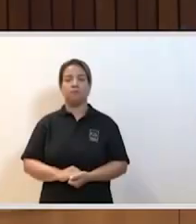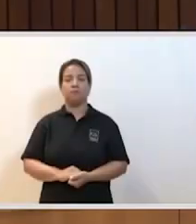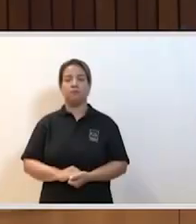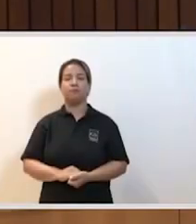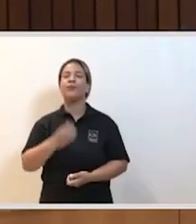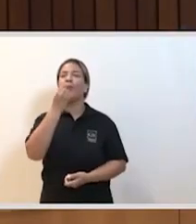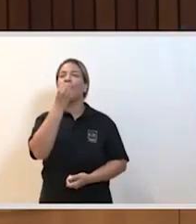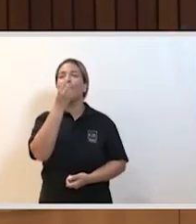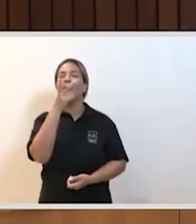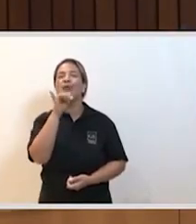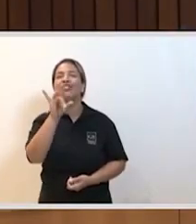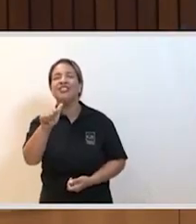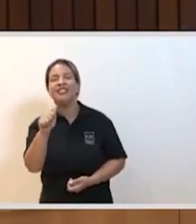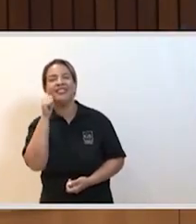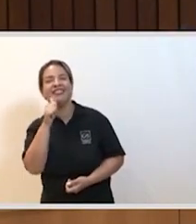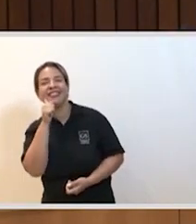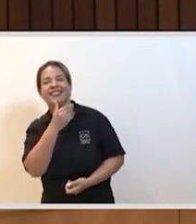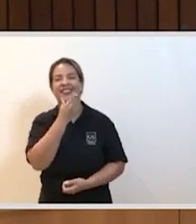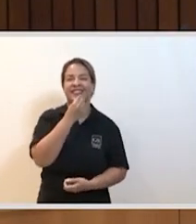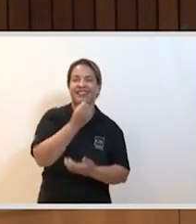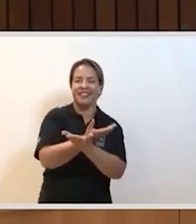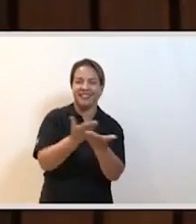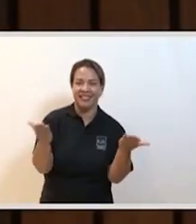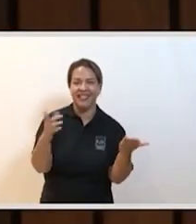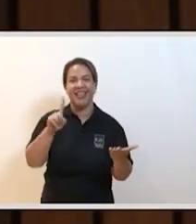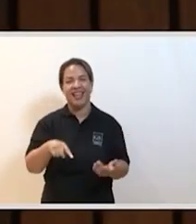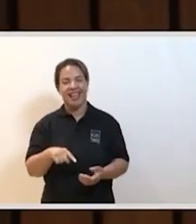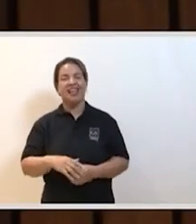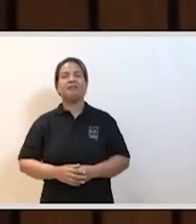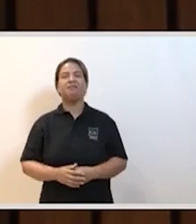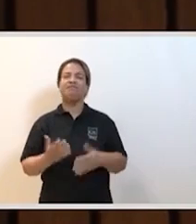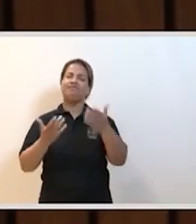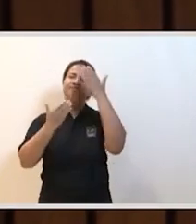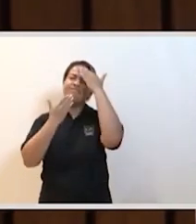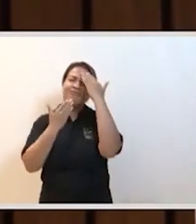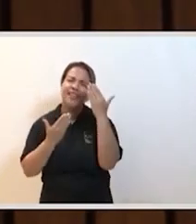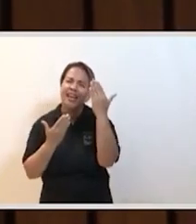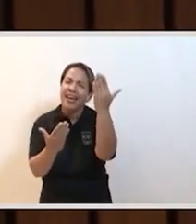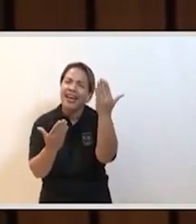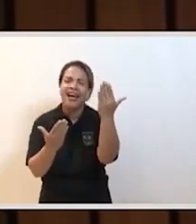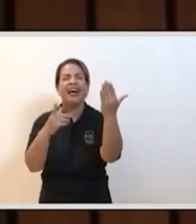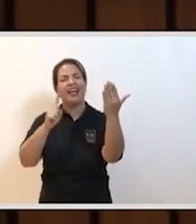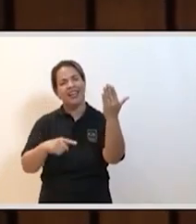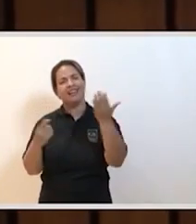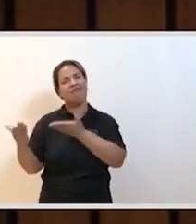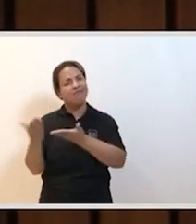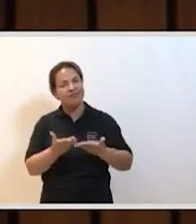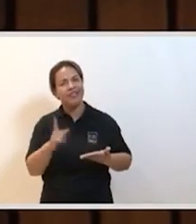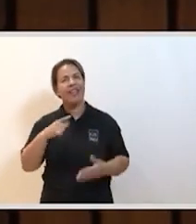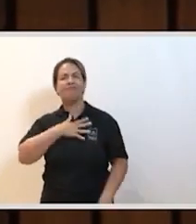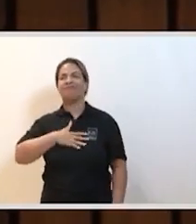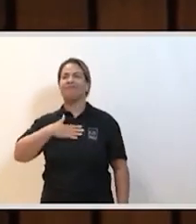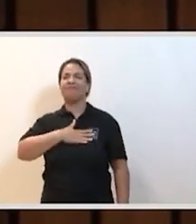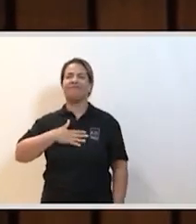Muito bom dia a todos, todas. Em primeiro lugar, eu queria agradecer a oportunidade de estar aqui. um grande prazer